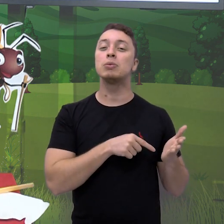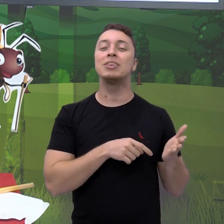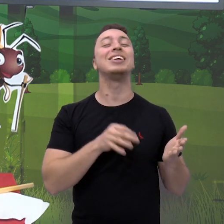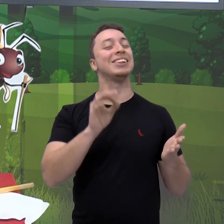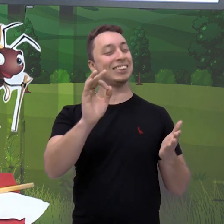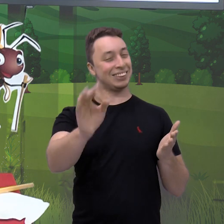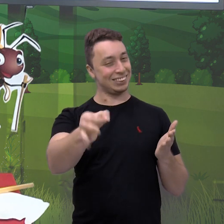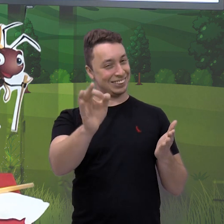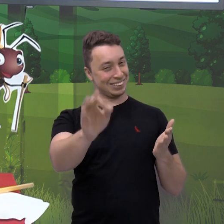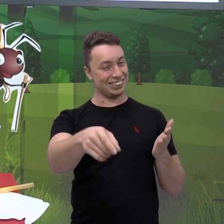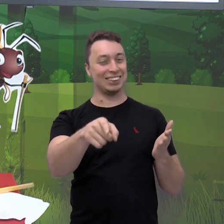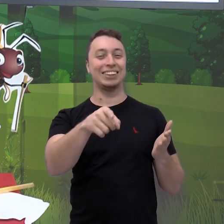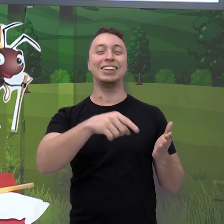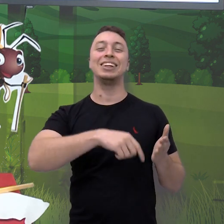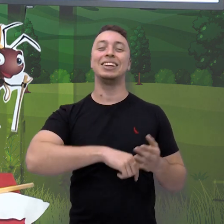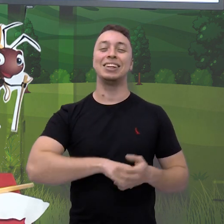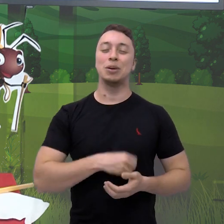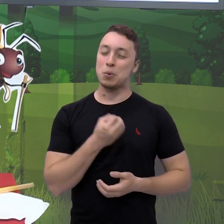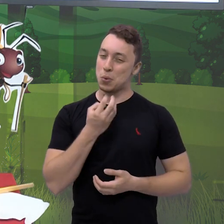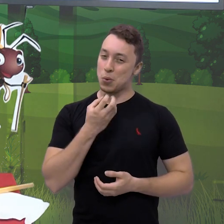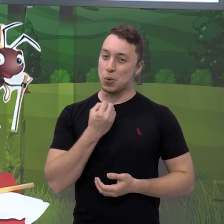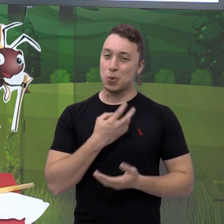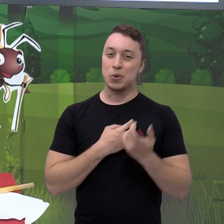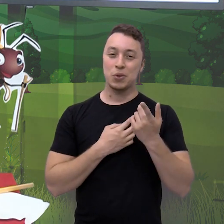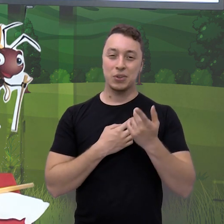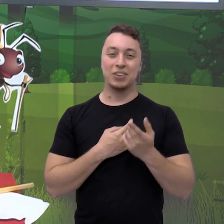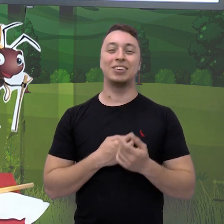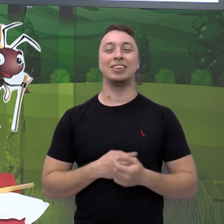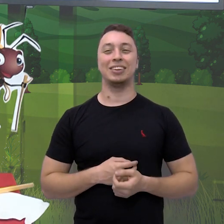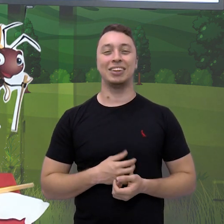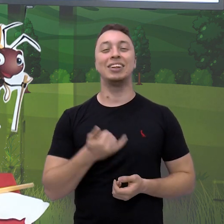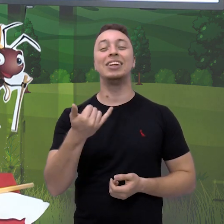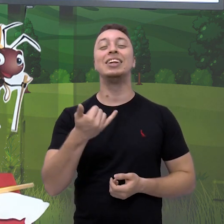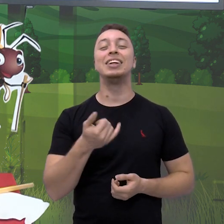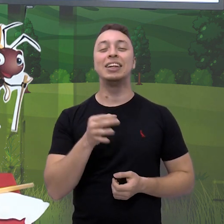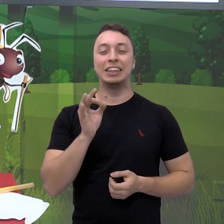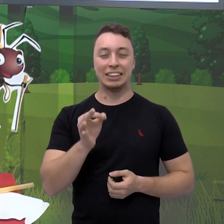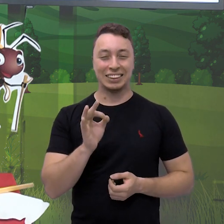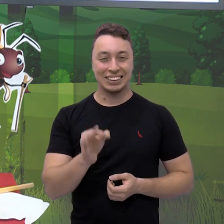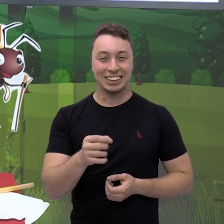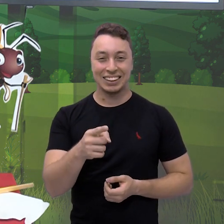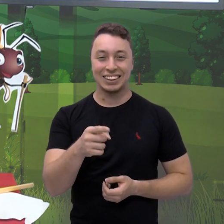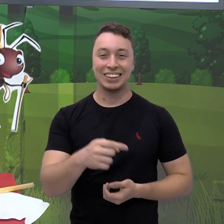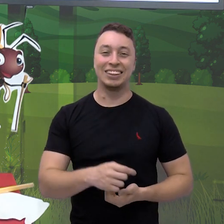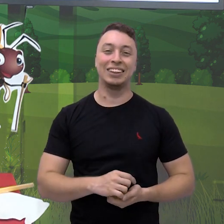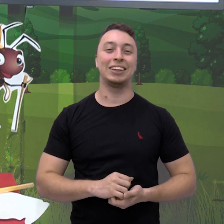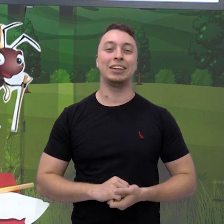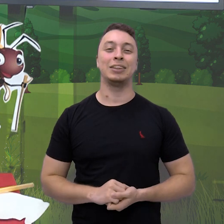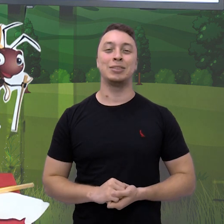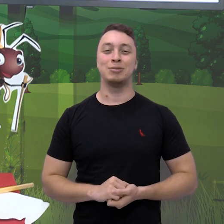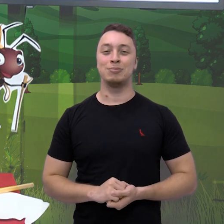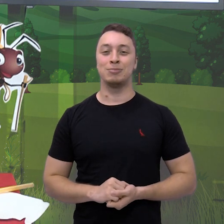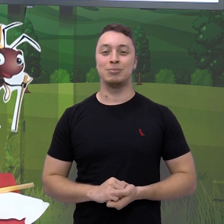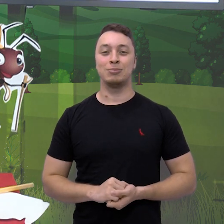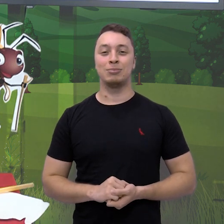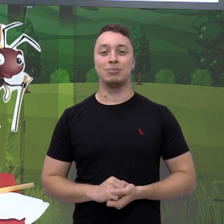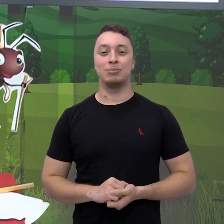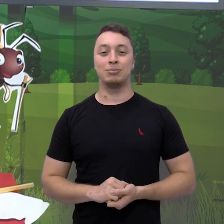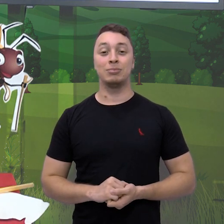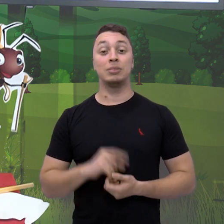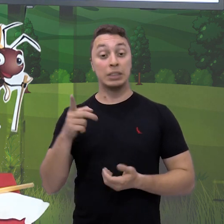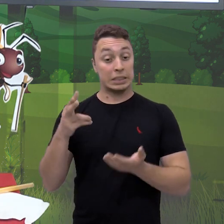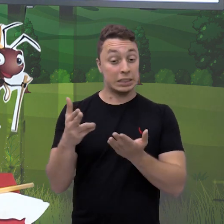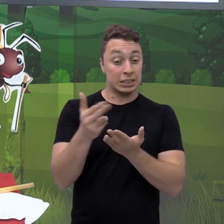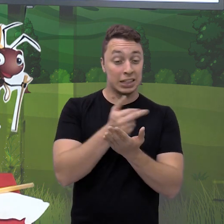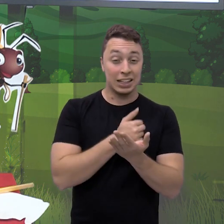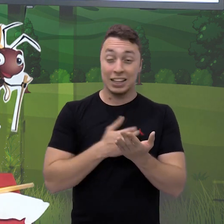Isso mesmo. Muito bem. Eu escutei daqui, ó, bem alto. Então você vai fazer um desenho